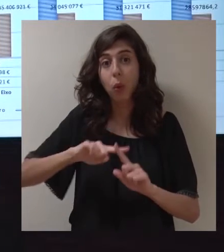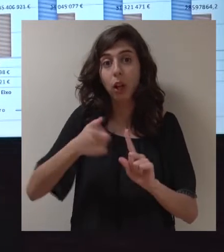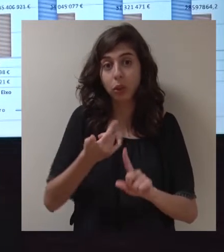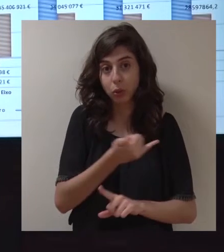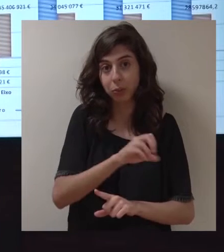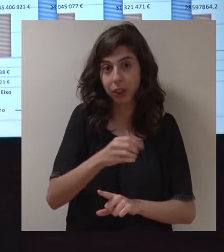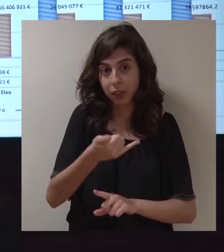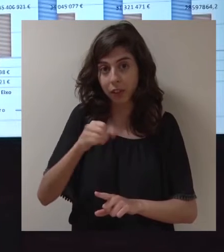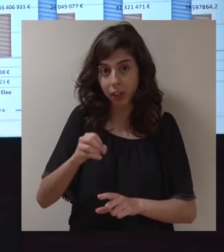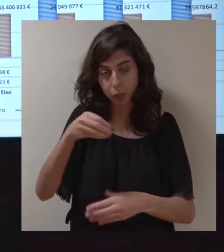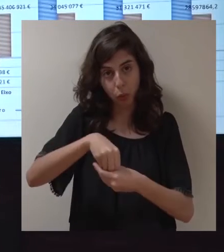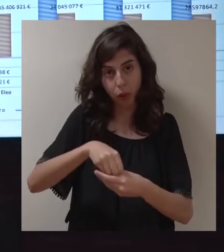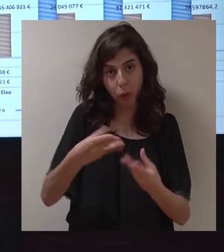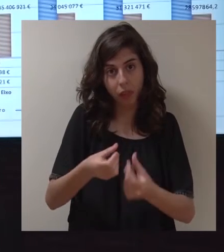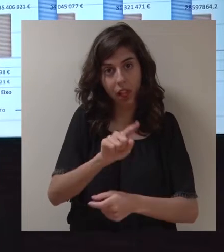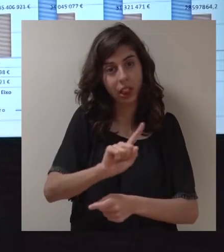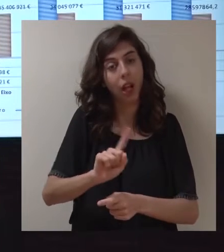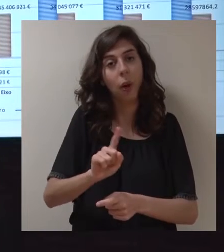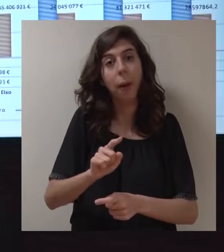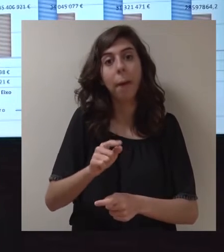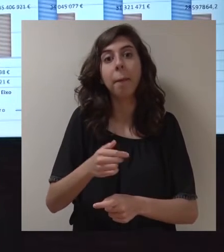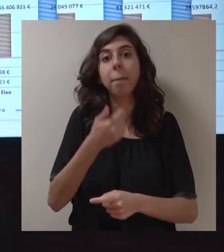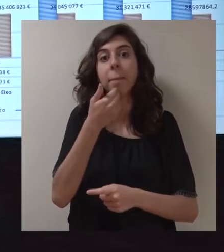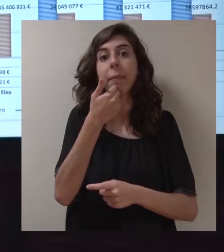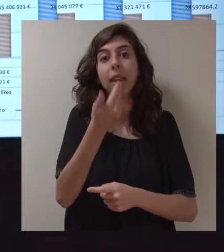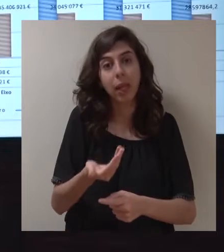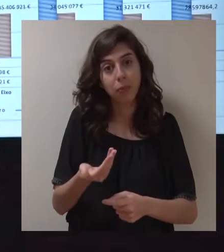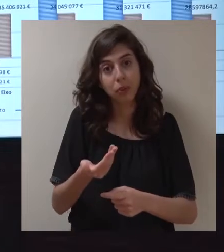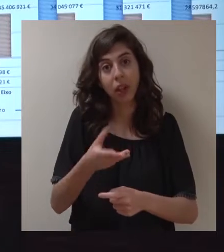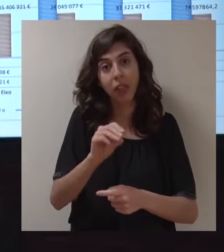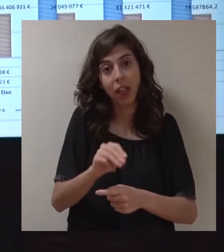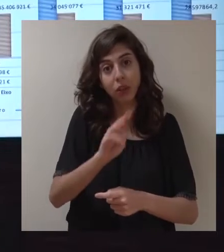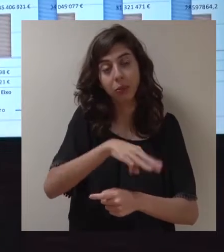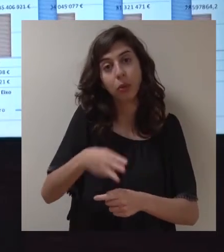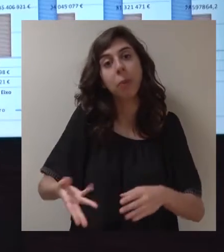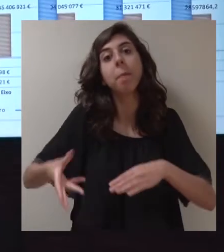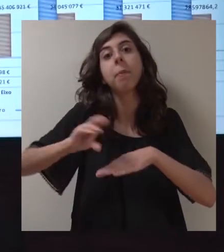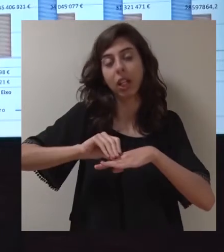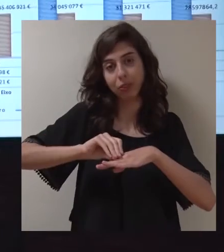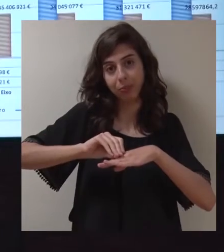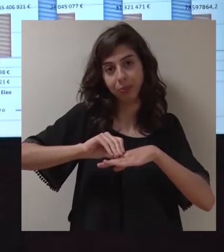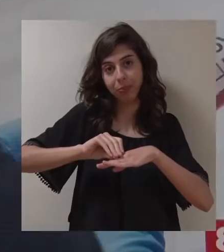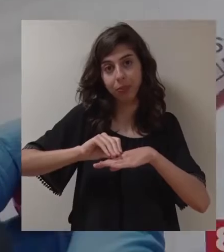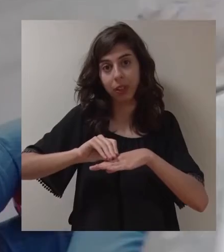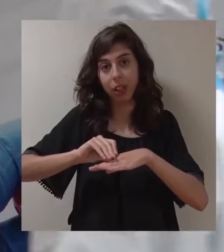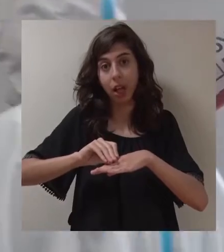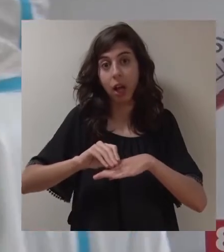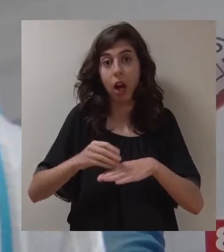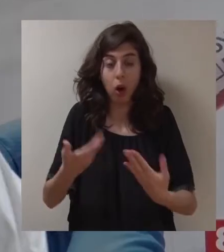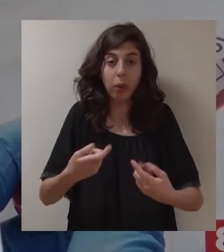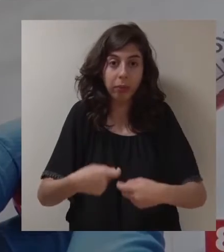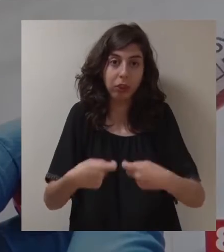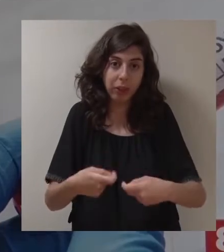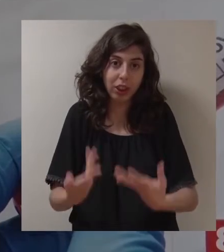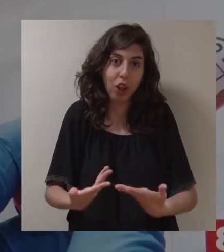E já em 2020, por isso não entrando nesta conta, solicitamos a contração de um empréstimo de mais 10 milhões. Agora